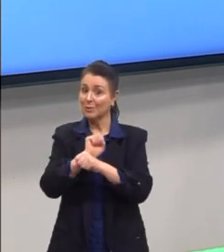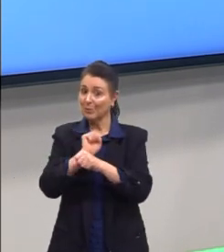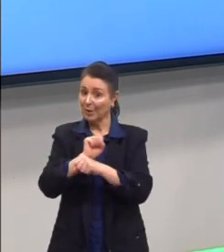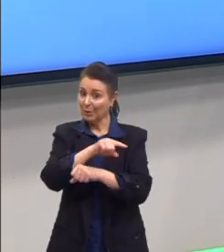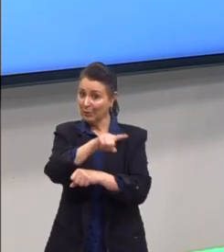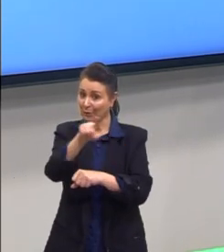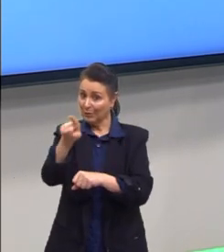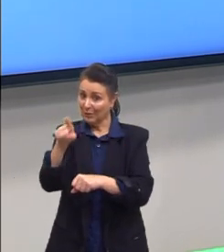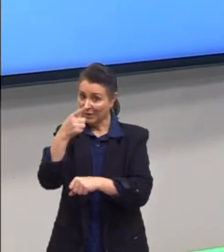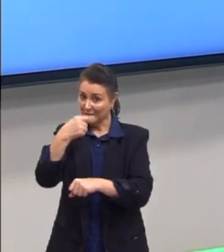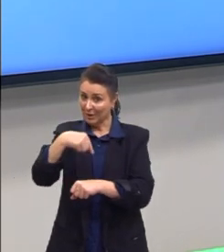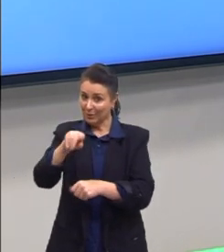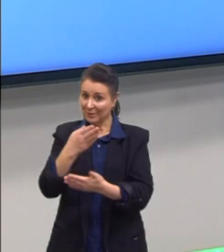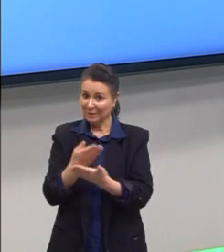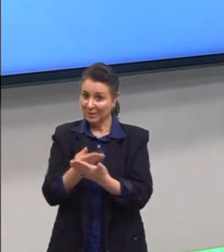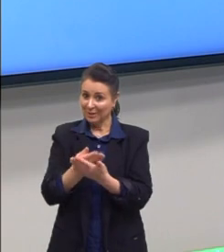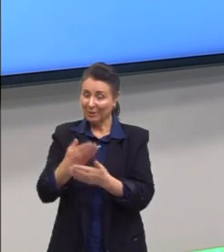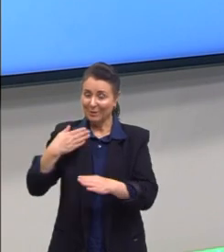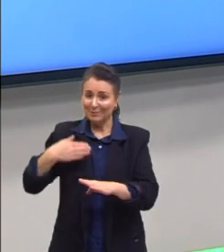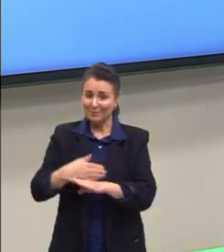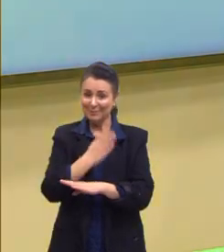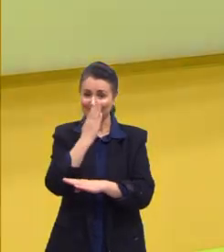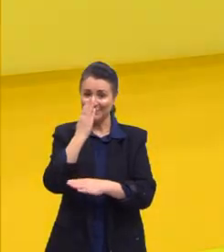na próxima aula, gente. Partiu passar!